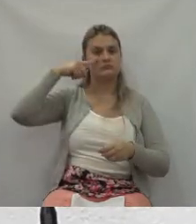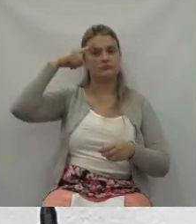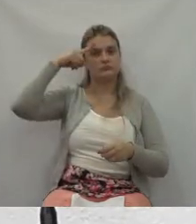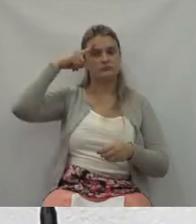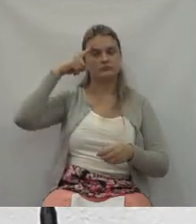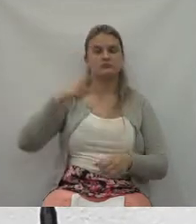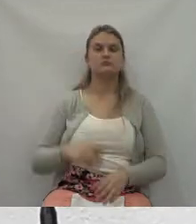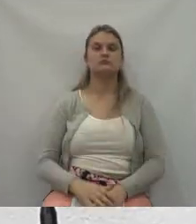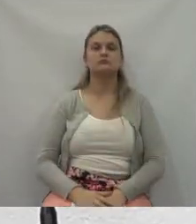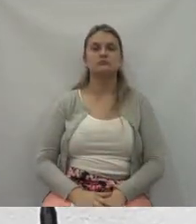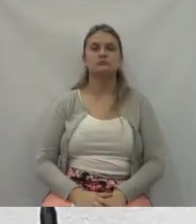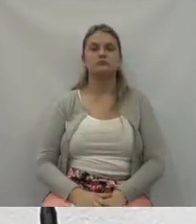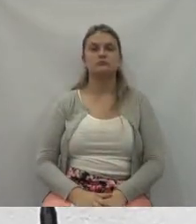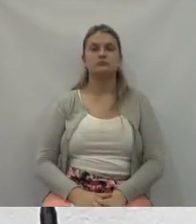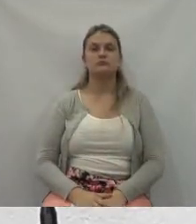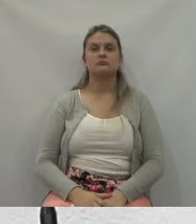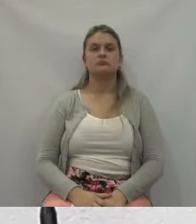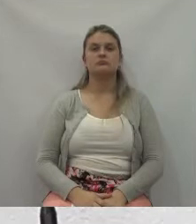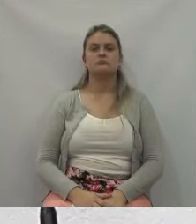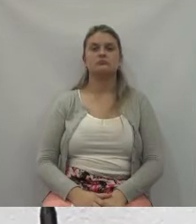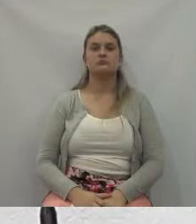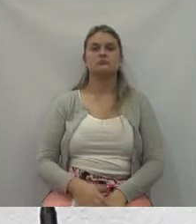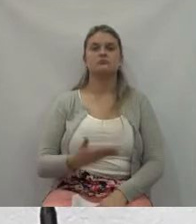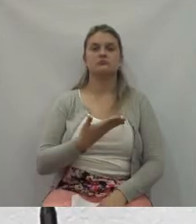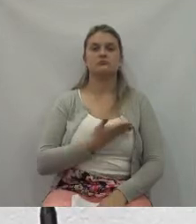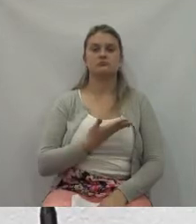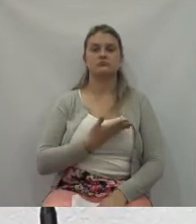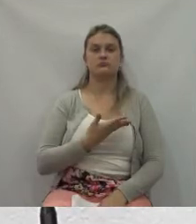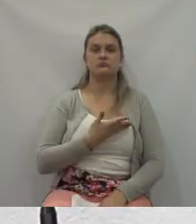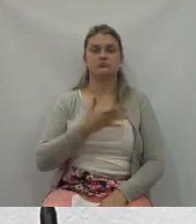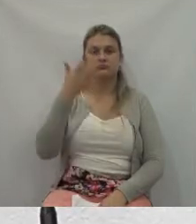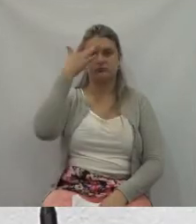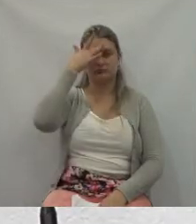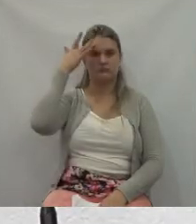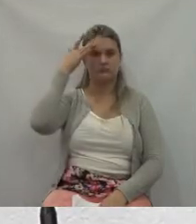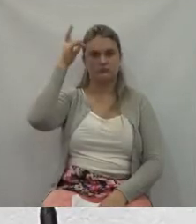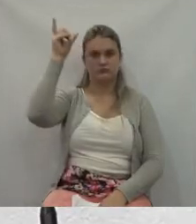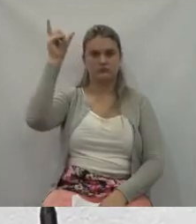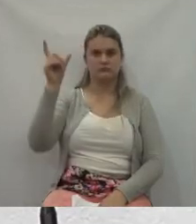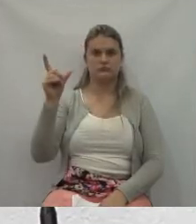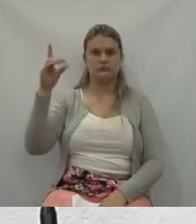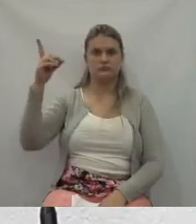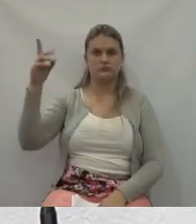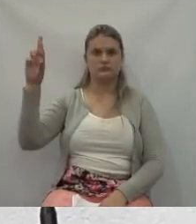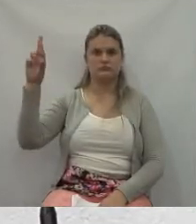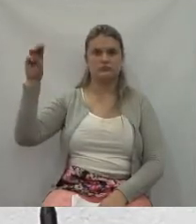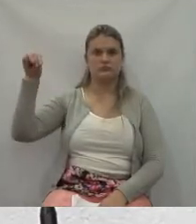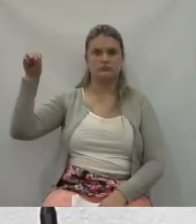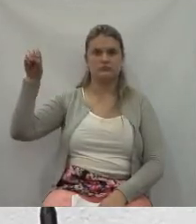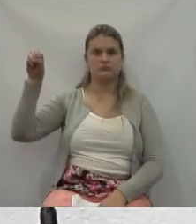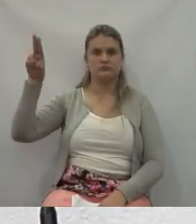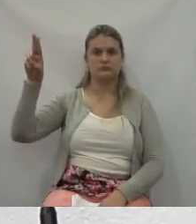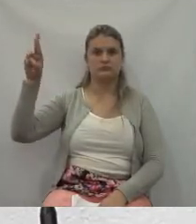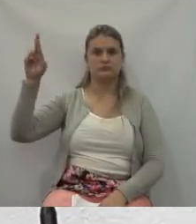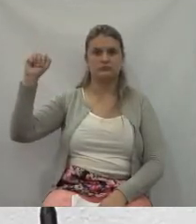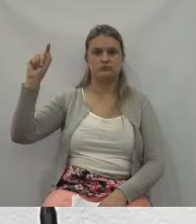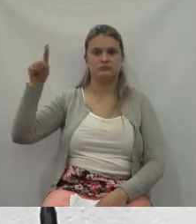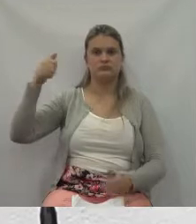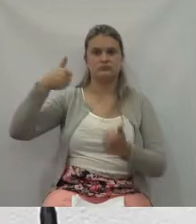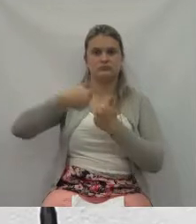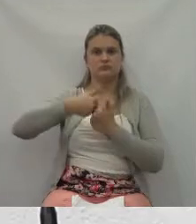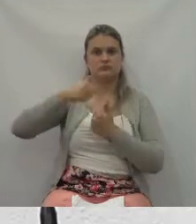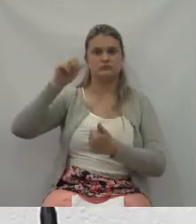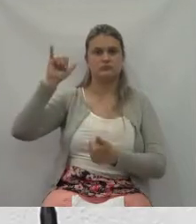Ao amigo, doutor Moura, representante do IML, demais policiais